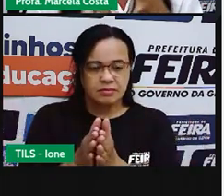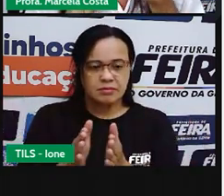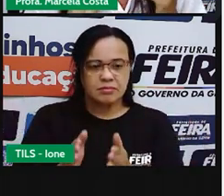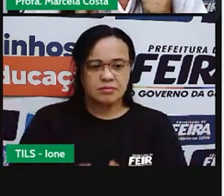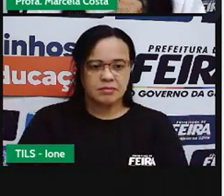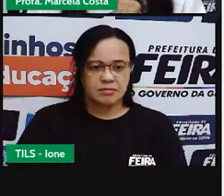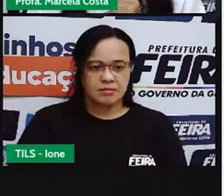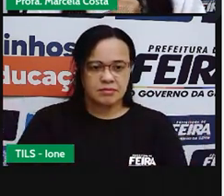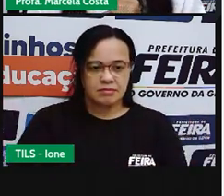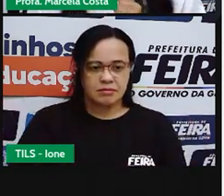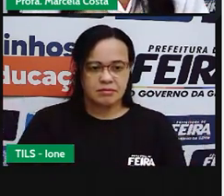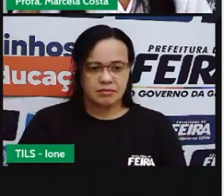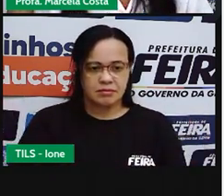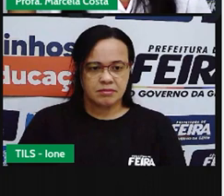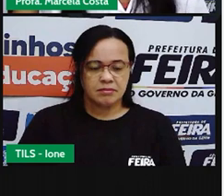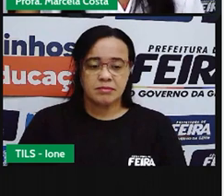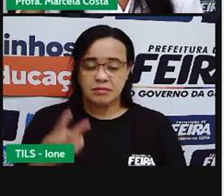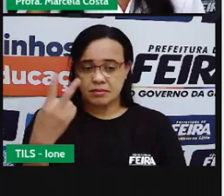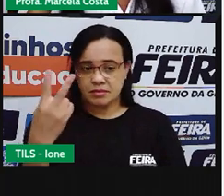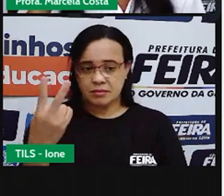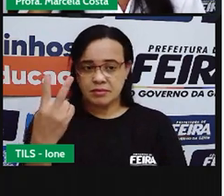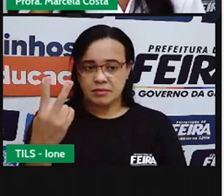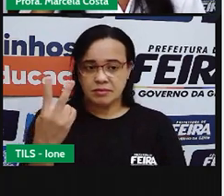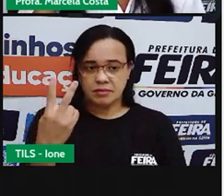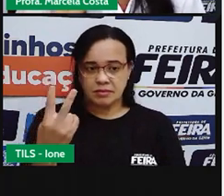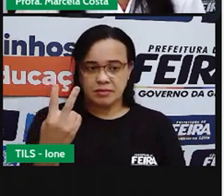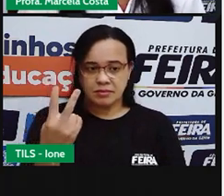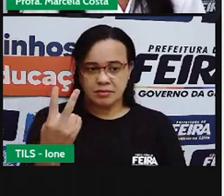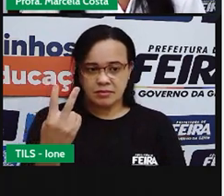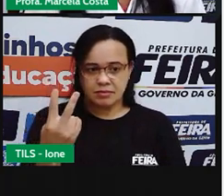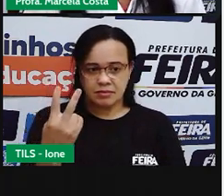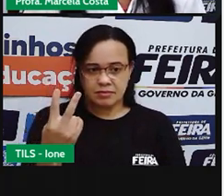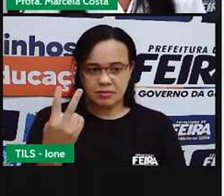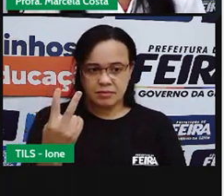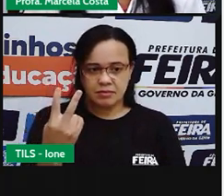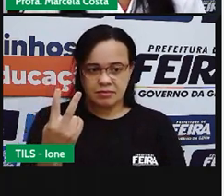duas vezes.